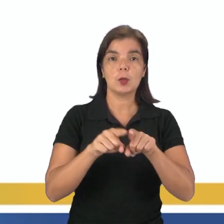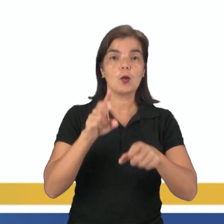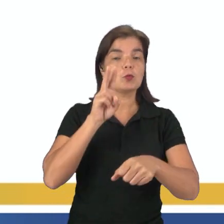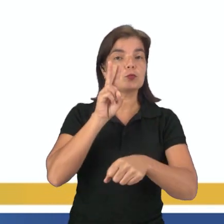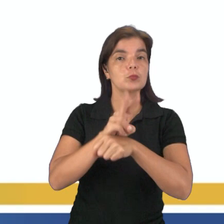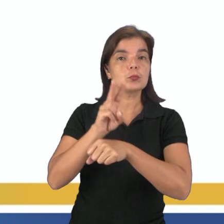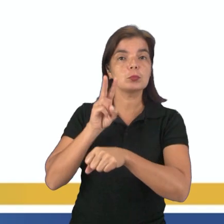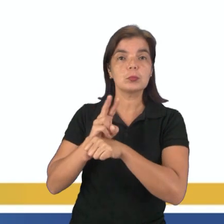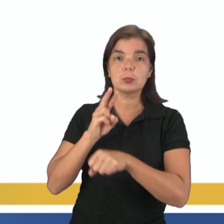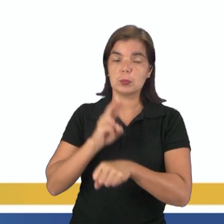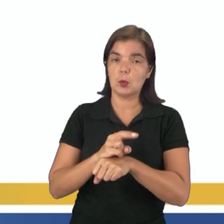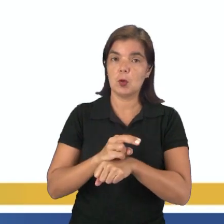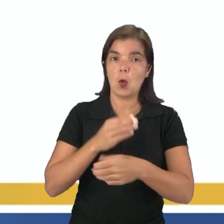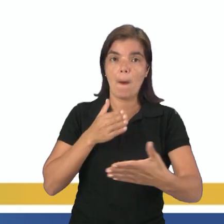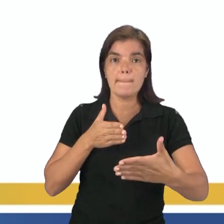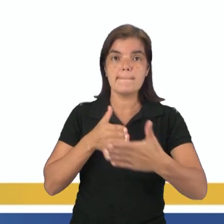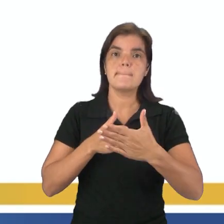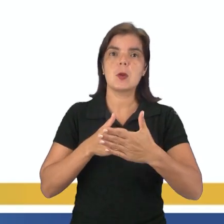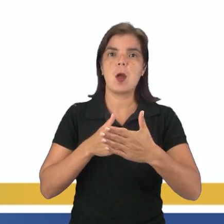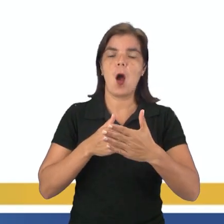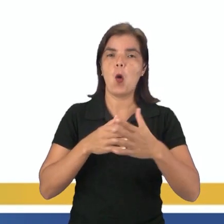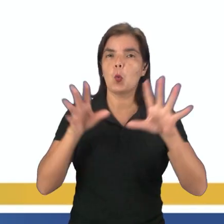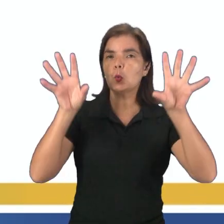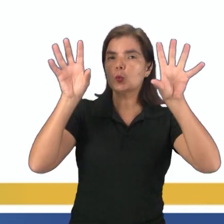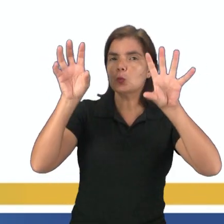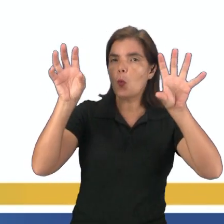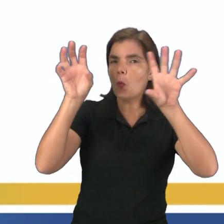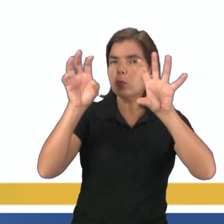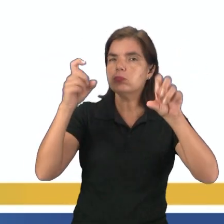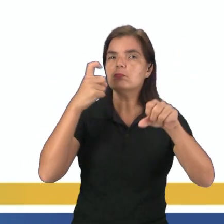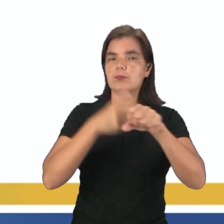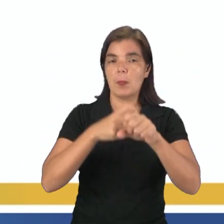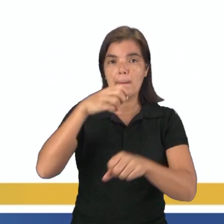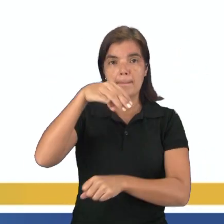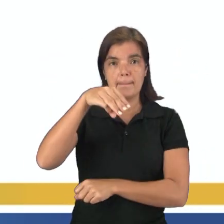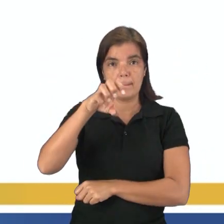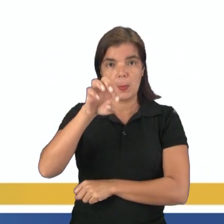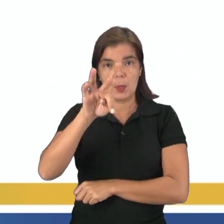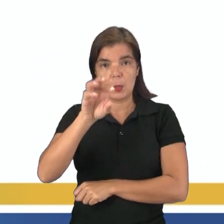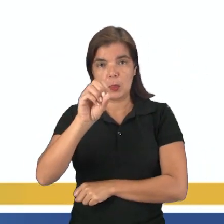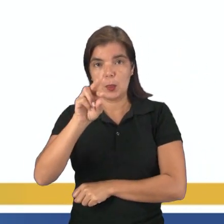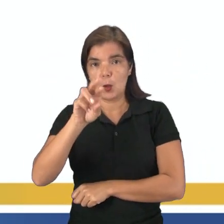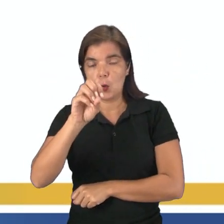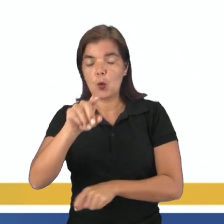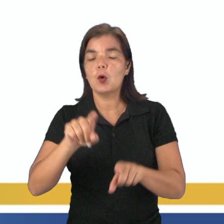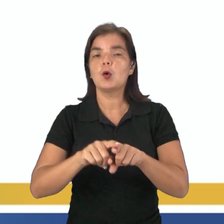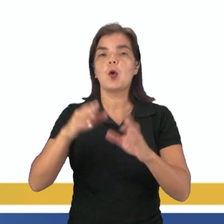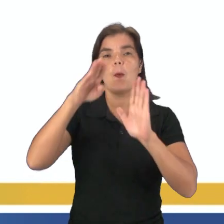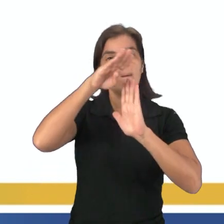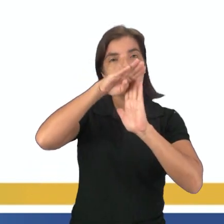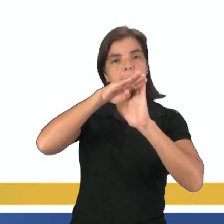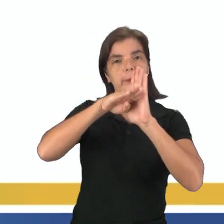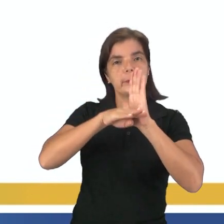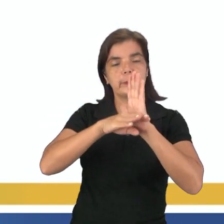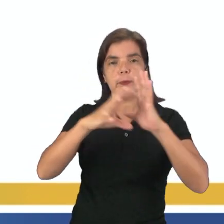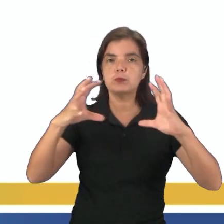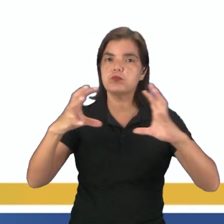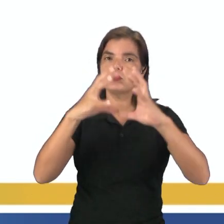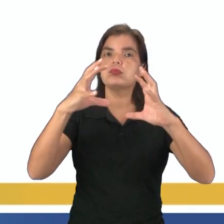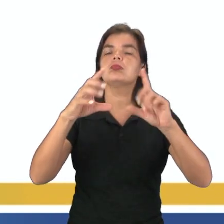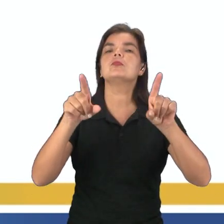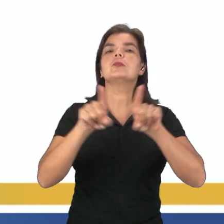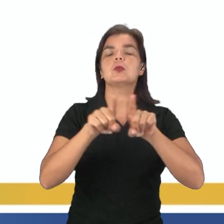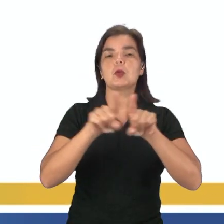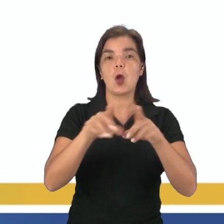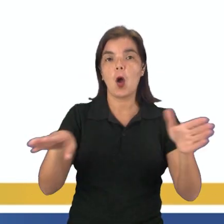protegendo contra o impacto de algum meteoro, já que devido à sua baixa temperatura, vai haver esse choque e não vai